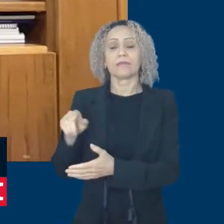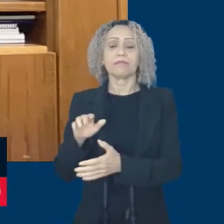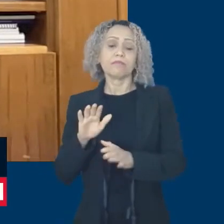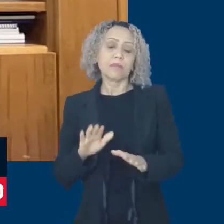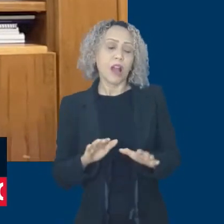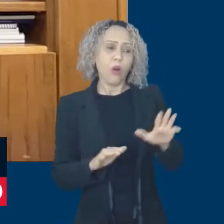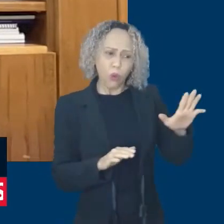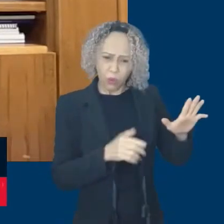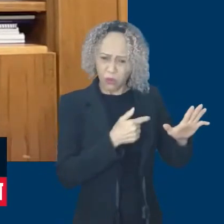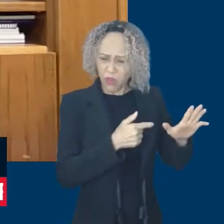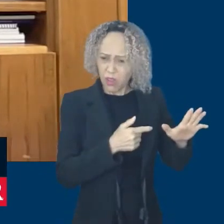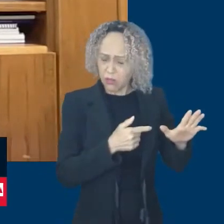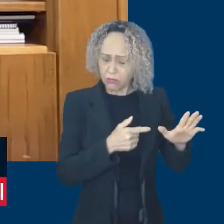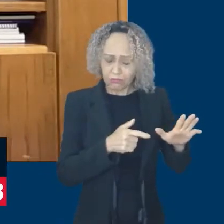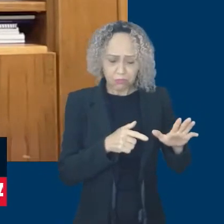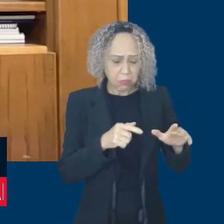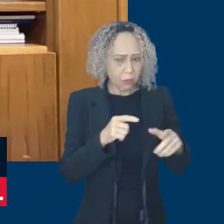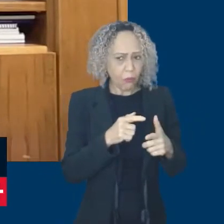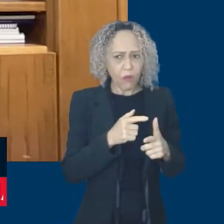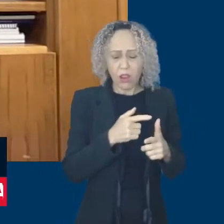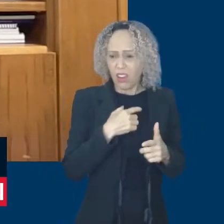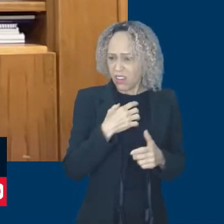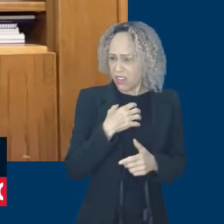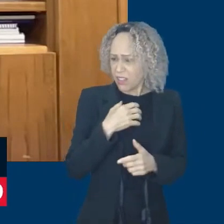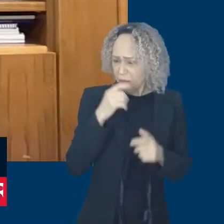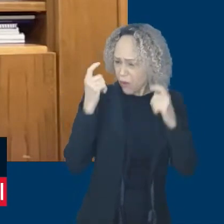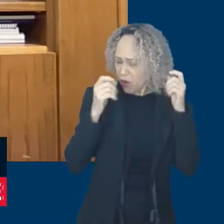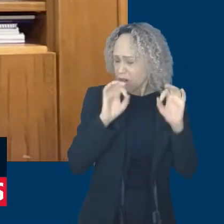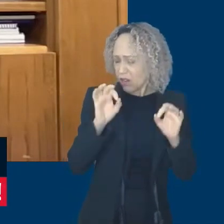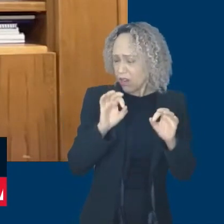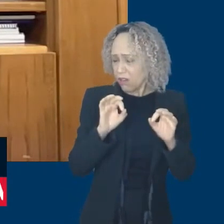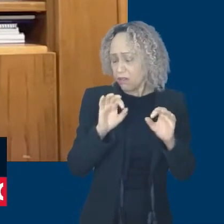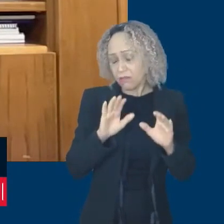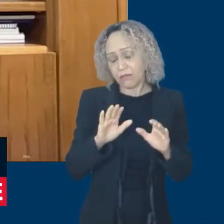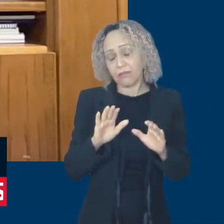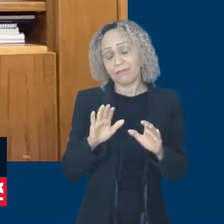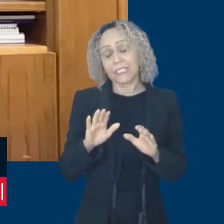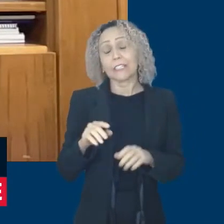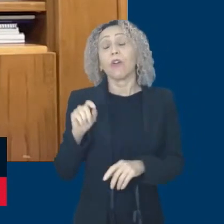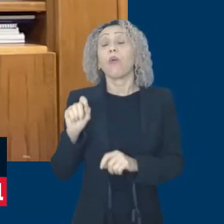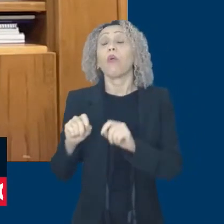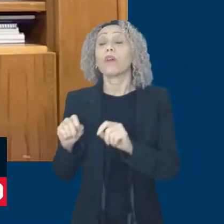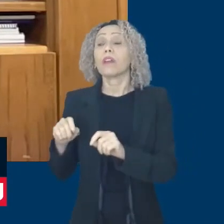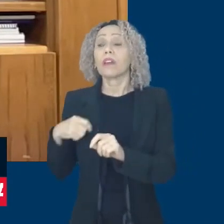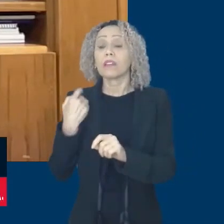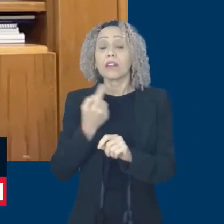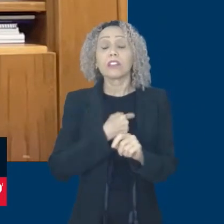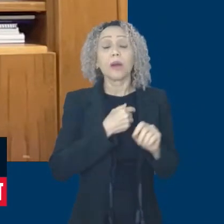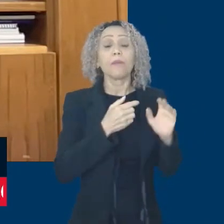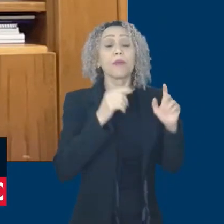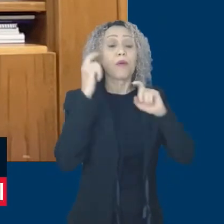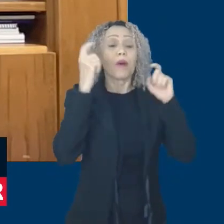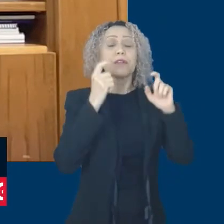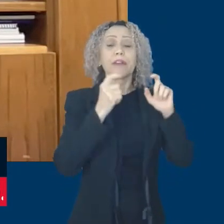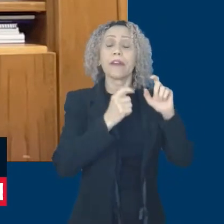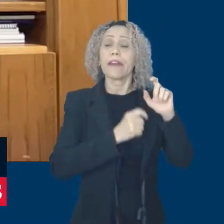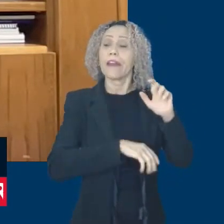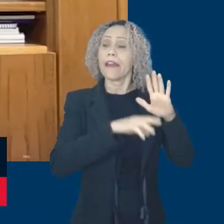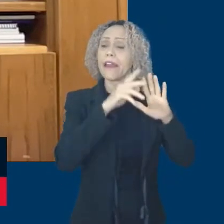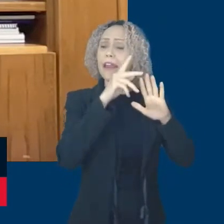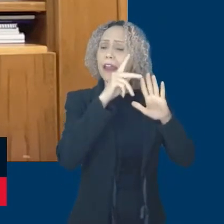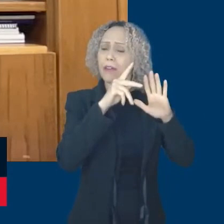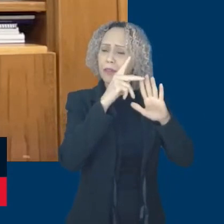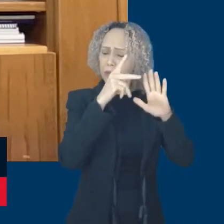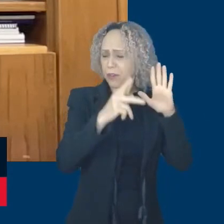vamos ajudar a fazer isso. Mas o que mais nos preocupa mesmo são essas pautas propositivas que trazem melhoria para a vida do povo. E a